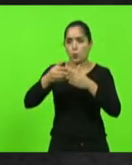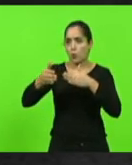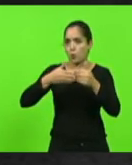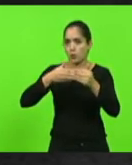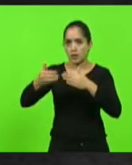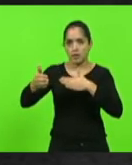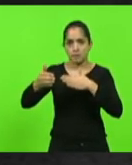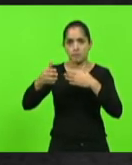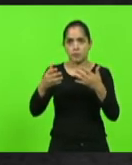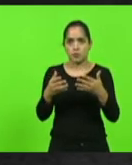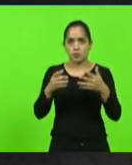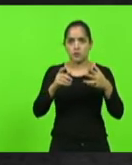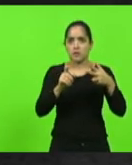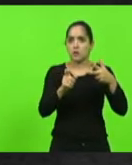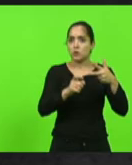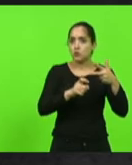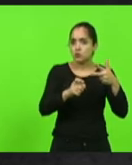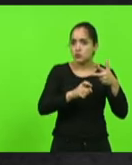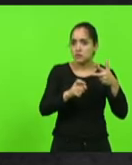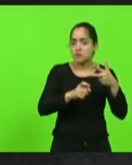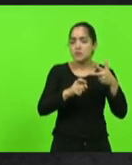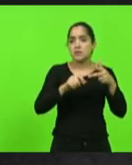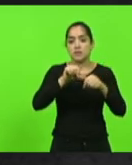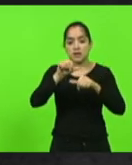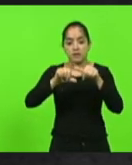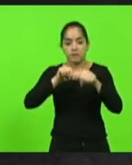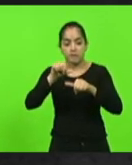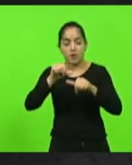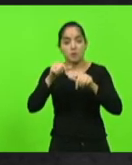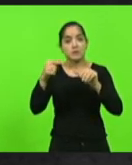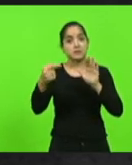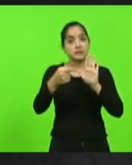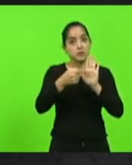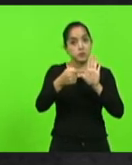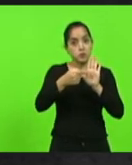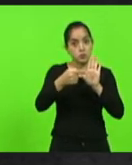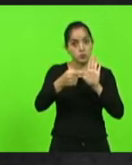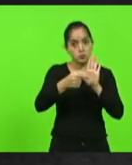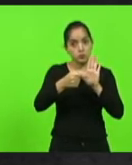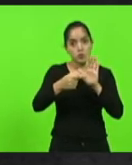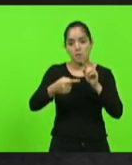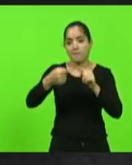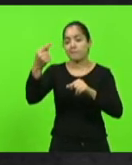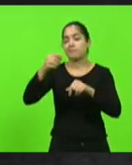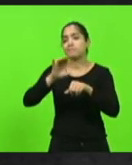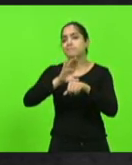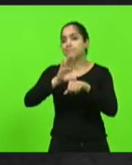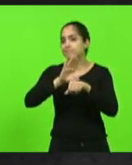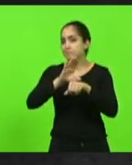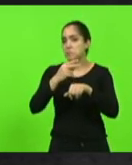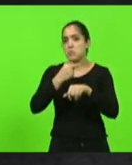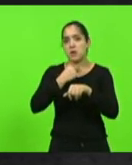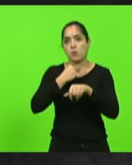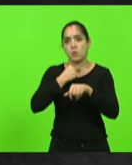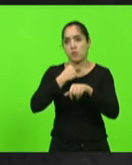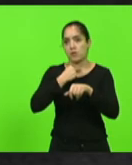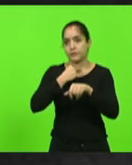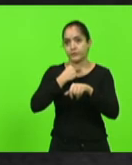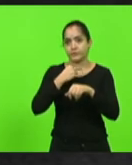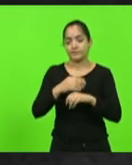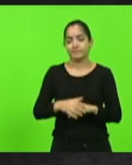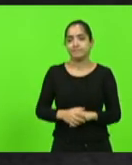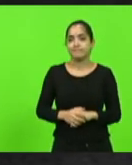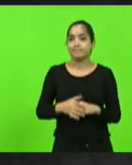o judiciário na reforma administrativa, segundo o relatório do deputado, será inconstitucional. Não pode incluir o judiciário,